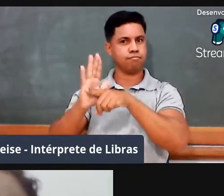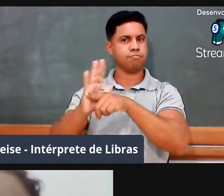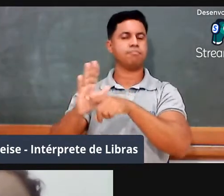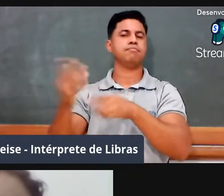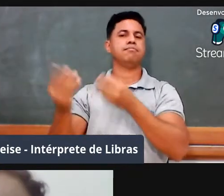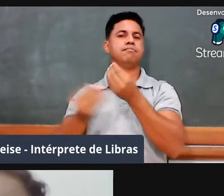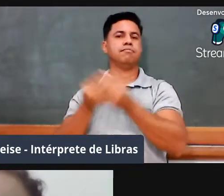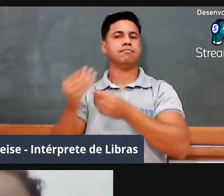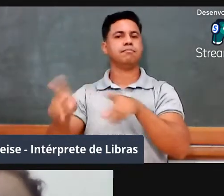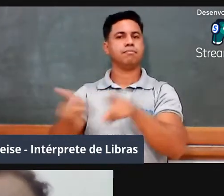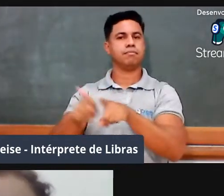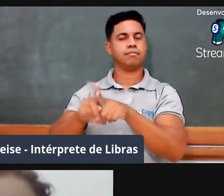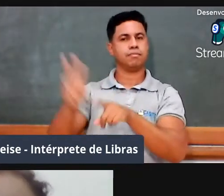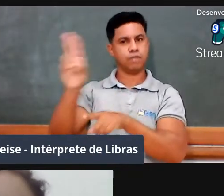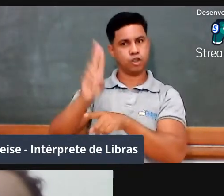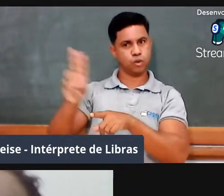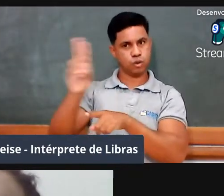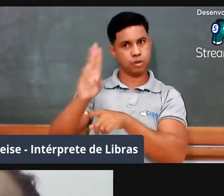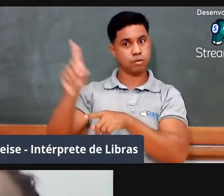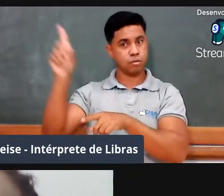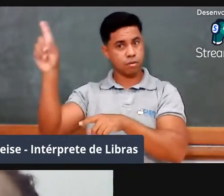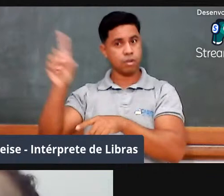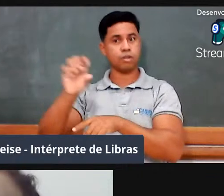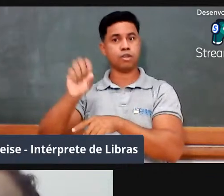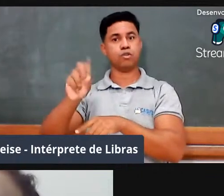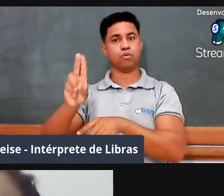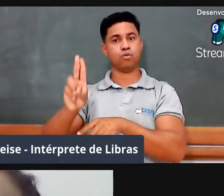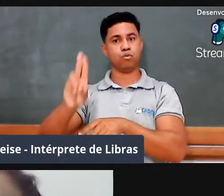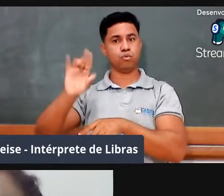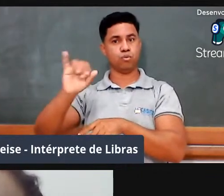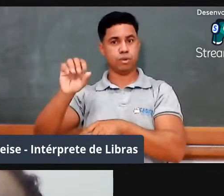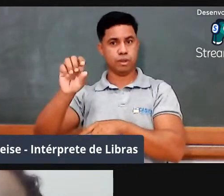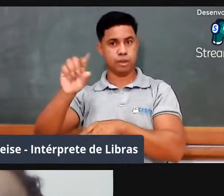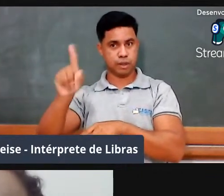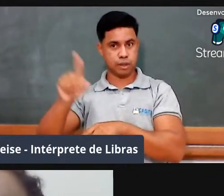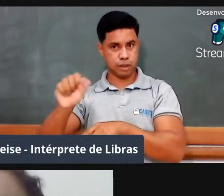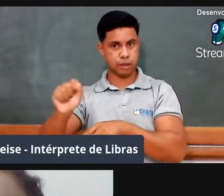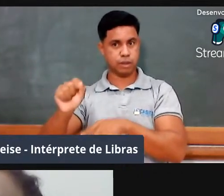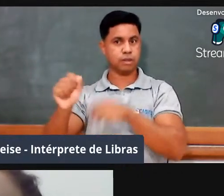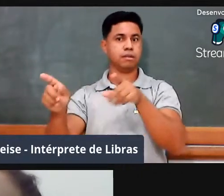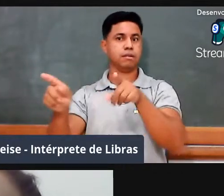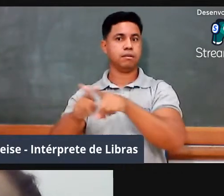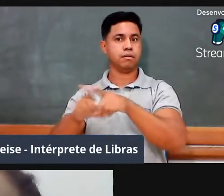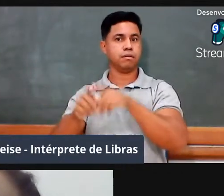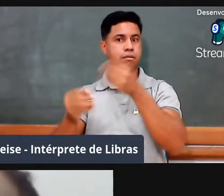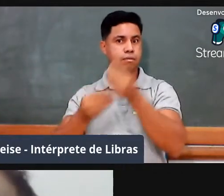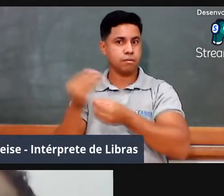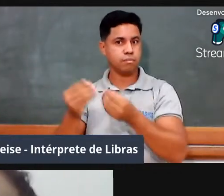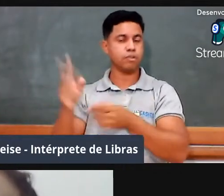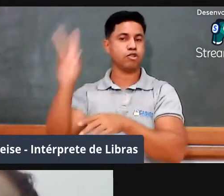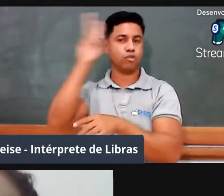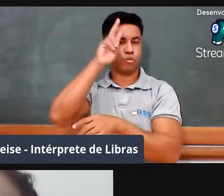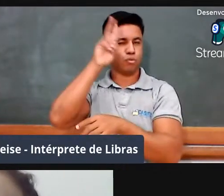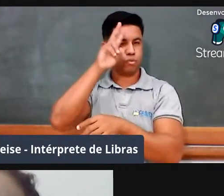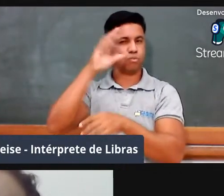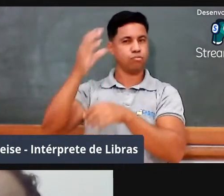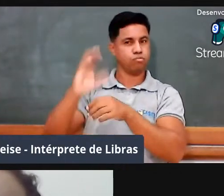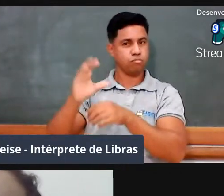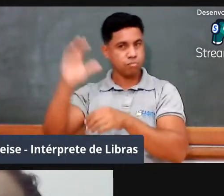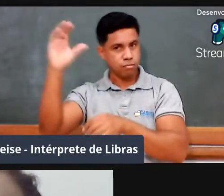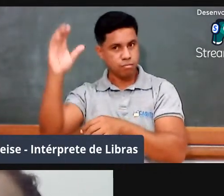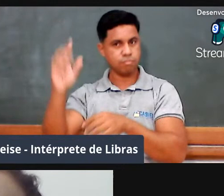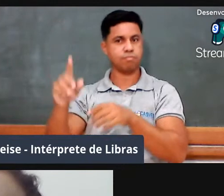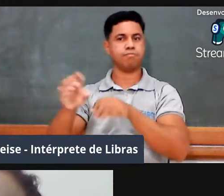Universidade de Geneve, na Suíça, junto à equipe de research em História das Ciências da Educação.